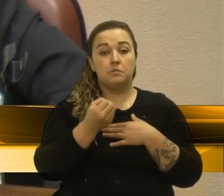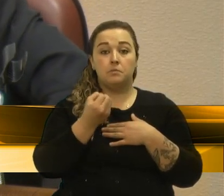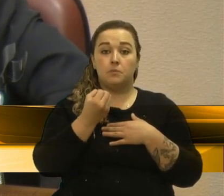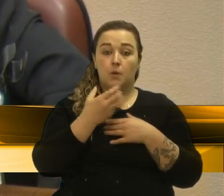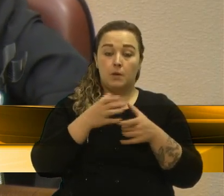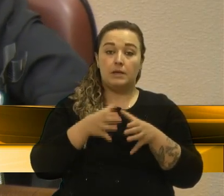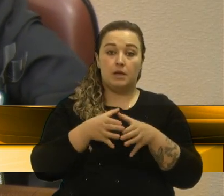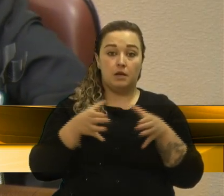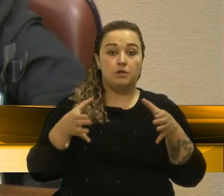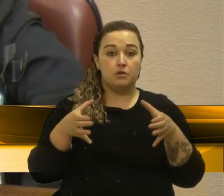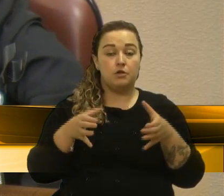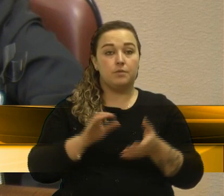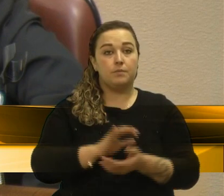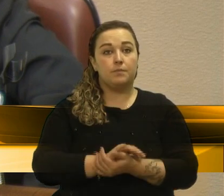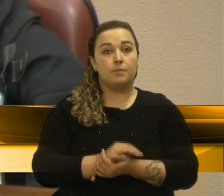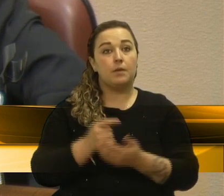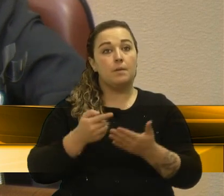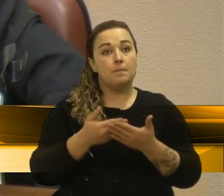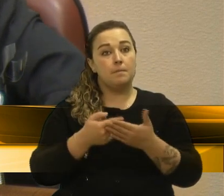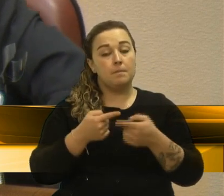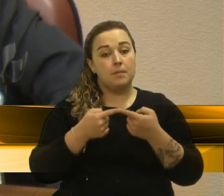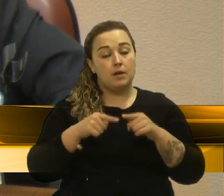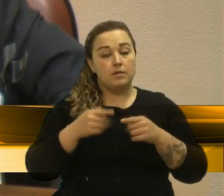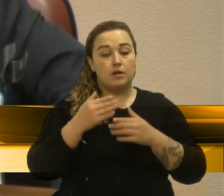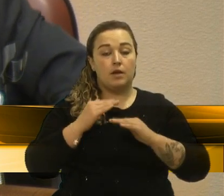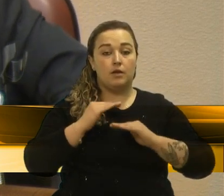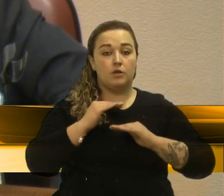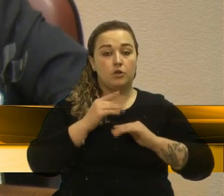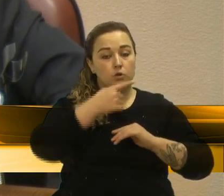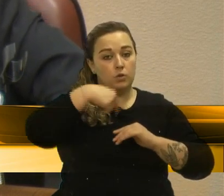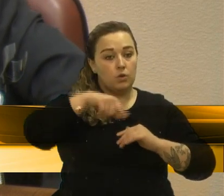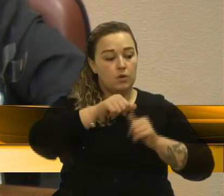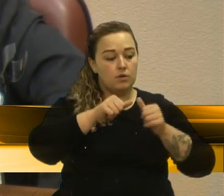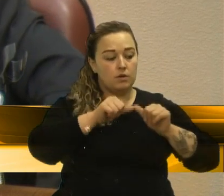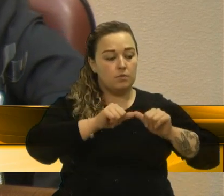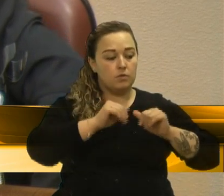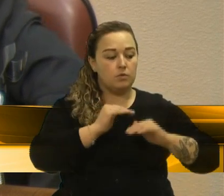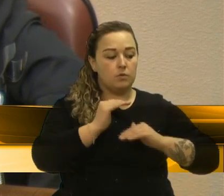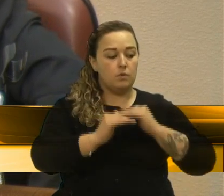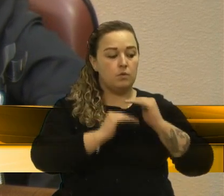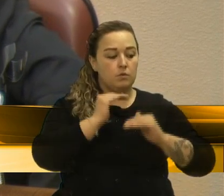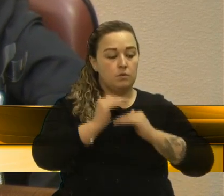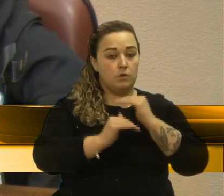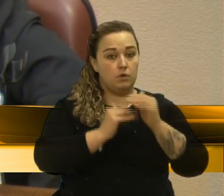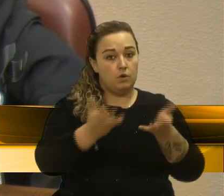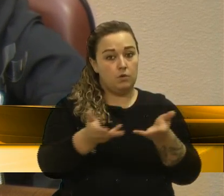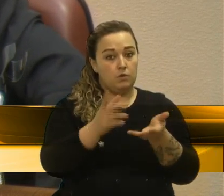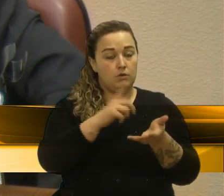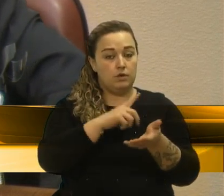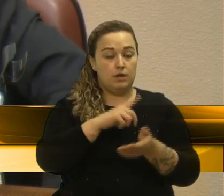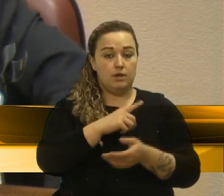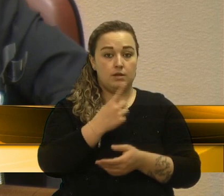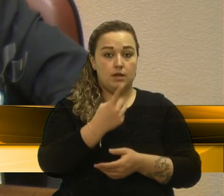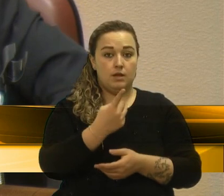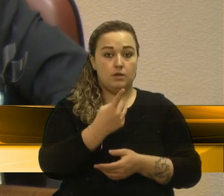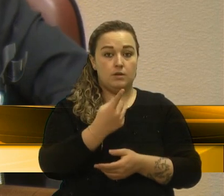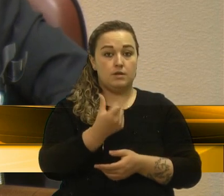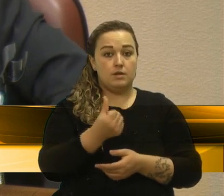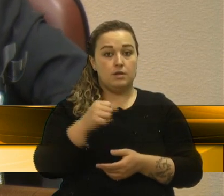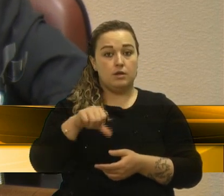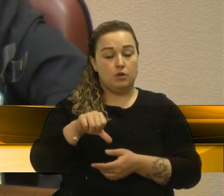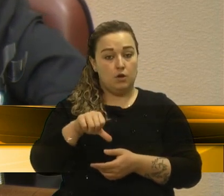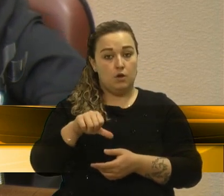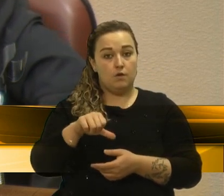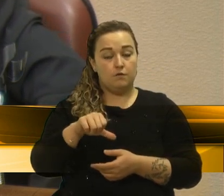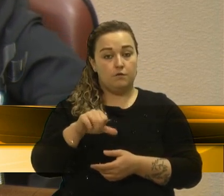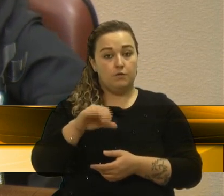a construção que nós estamos fazendo. Então, atualmente, temos 169 guardas e o público